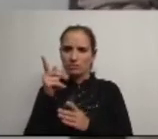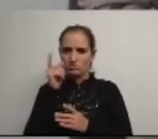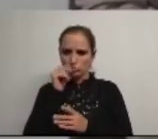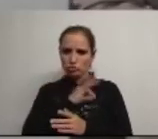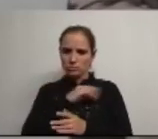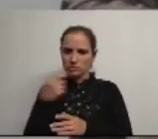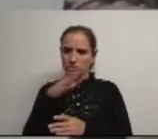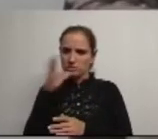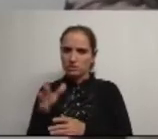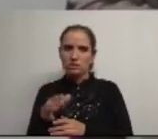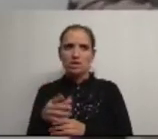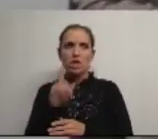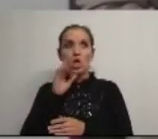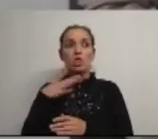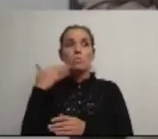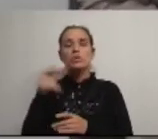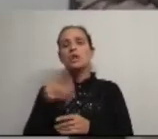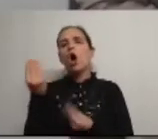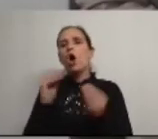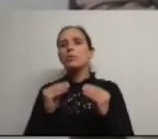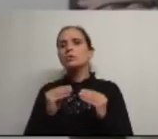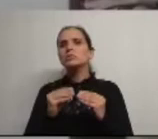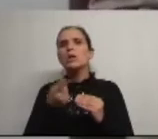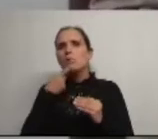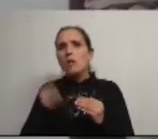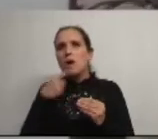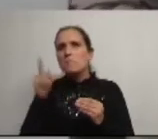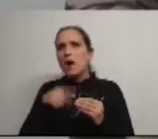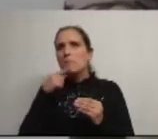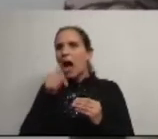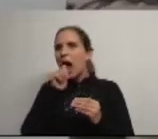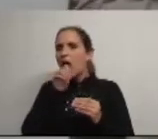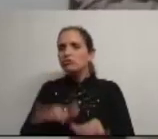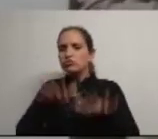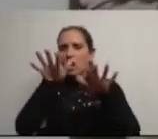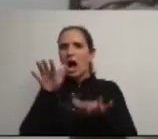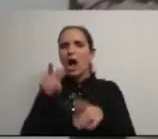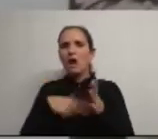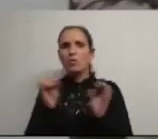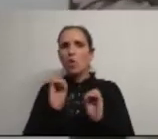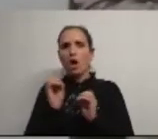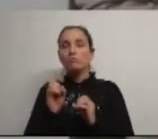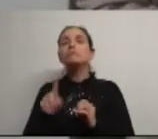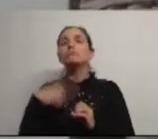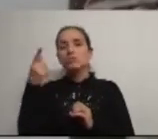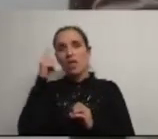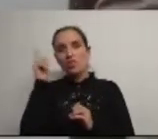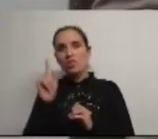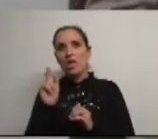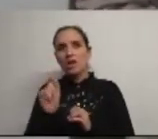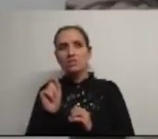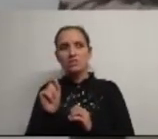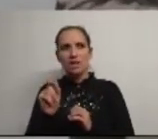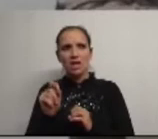Excelência disse depois destas obras não vamos voltar a ter cheias em Agda ora depois dessa data agosto de